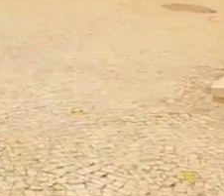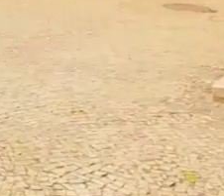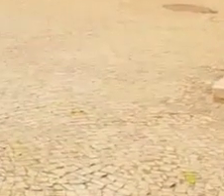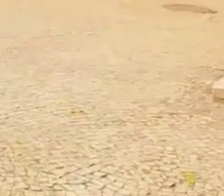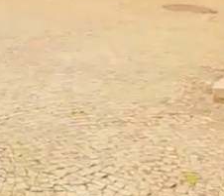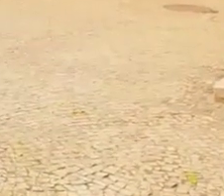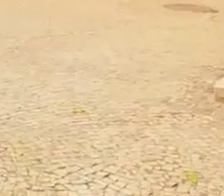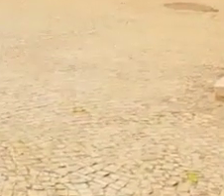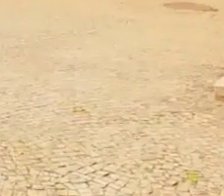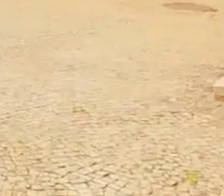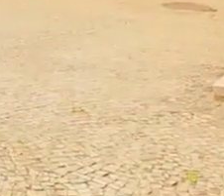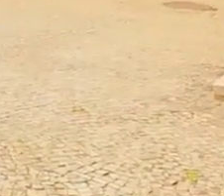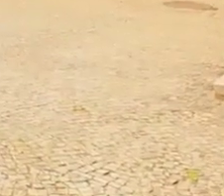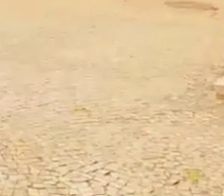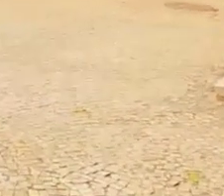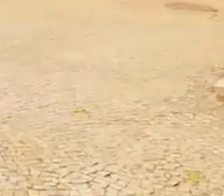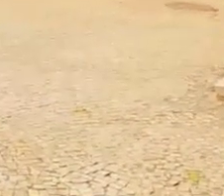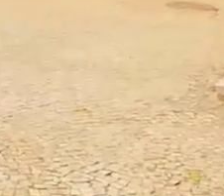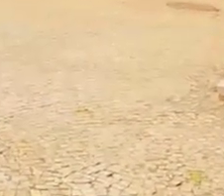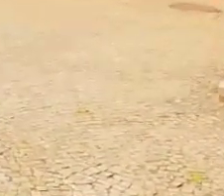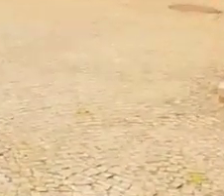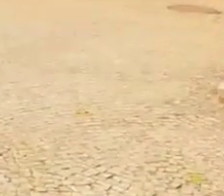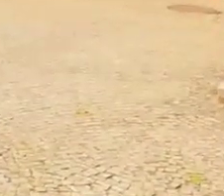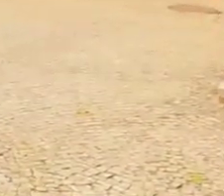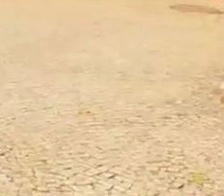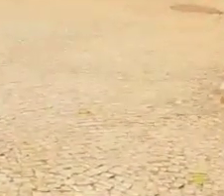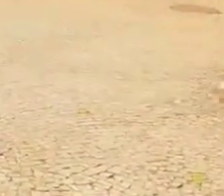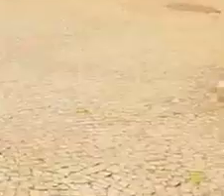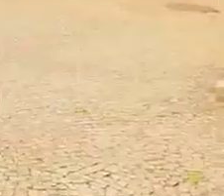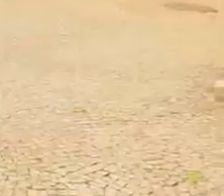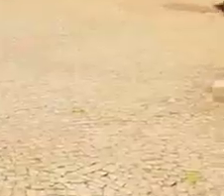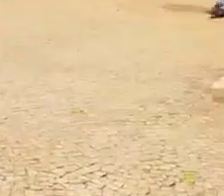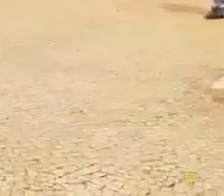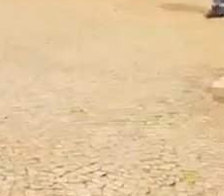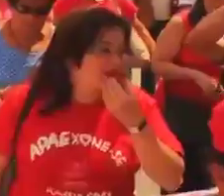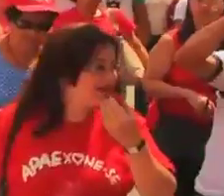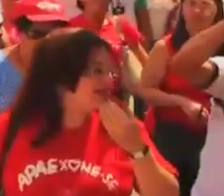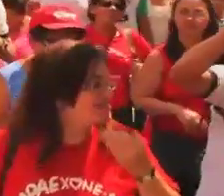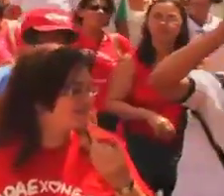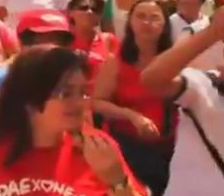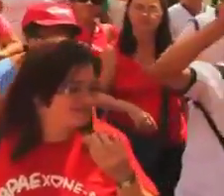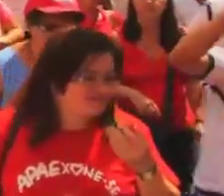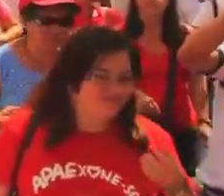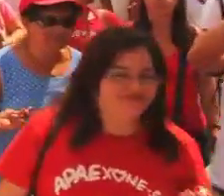tricampeão estadual de montanha, pratico surf antes de empatia e jogo bora.